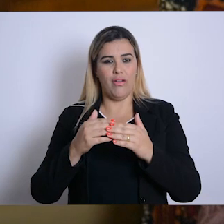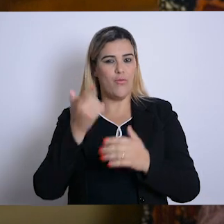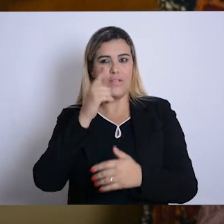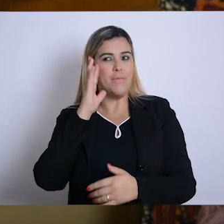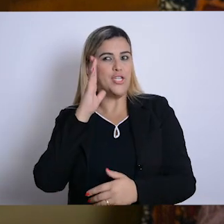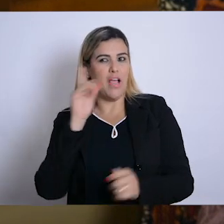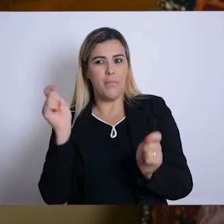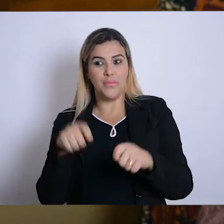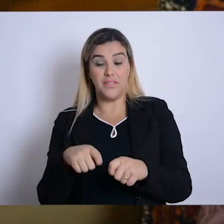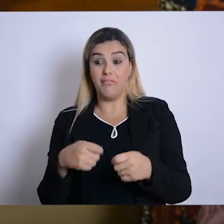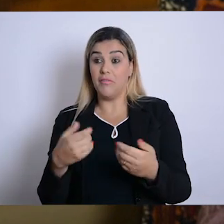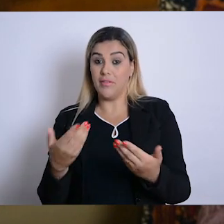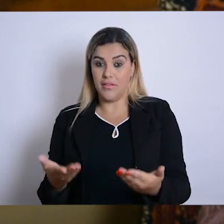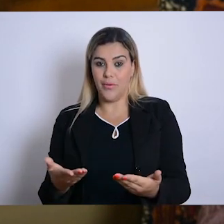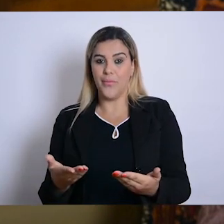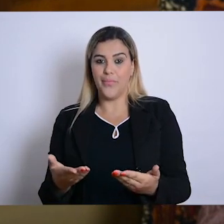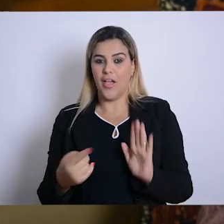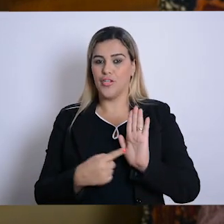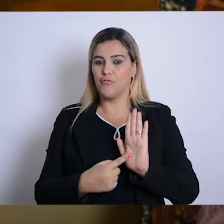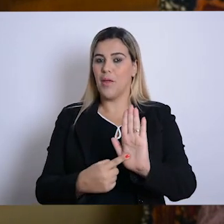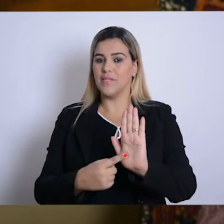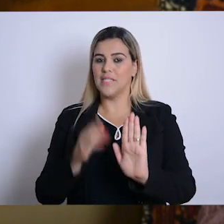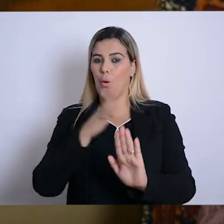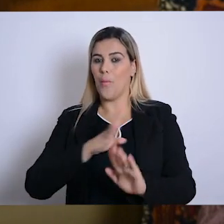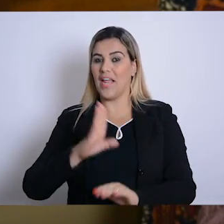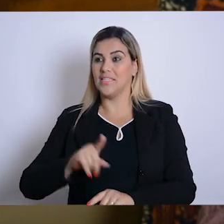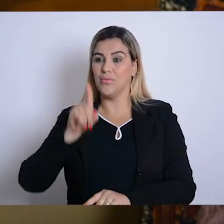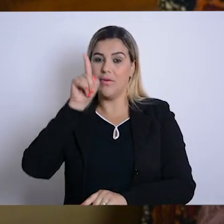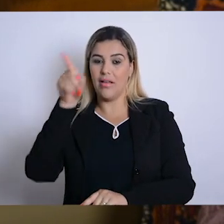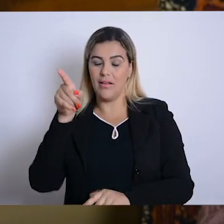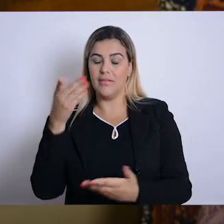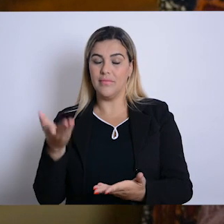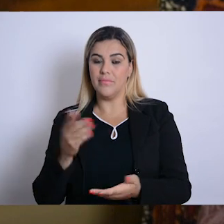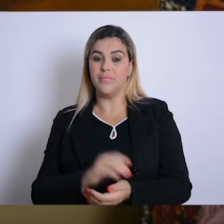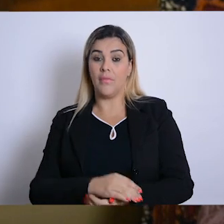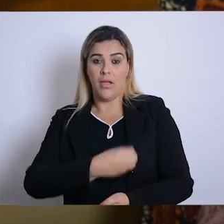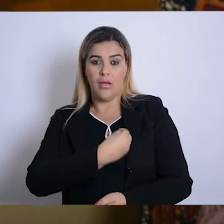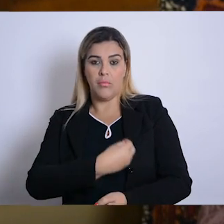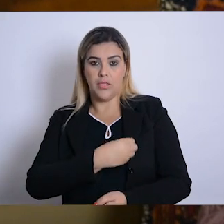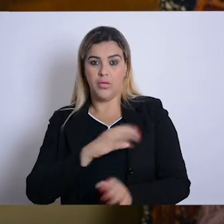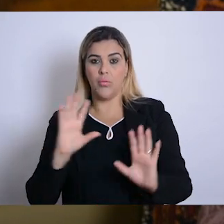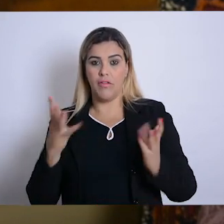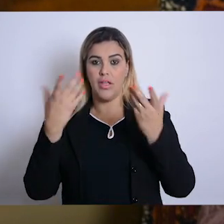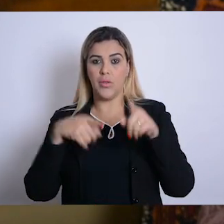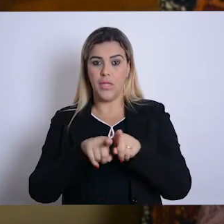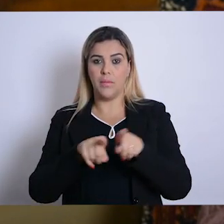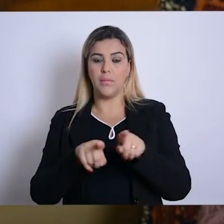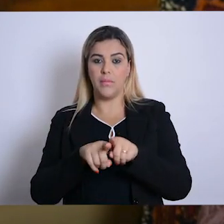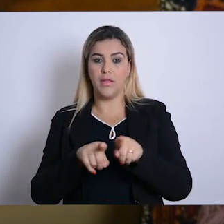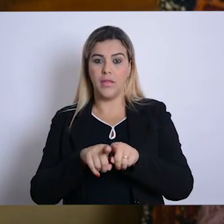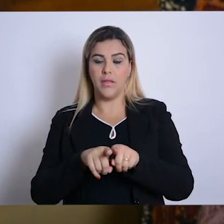E aí a gente fez essa representação, participamos de um evento seguinte, um segundo MIT